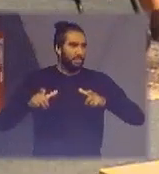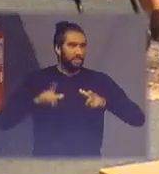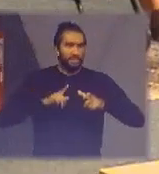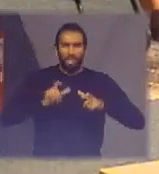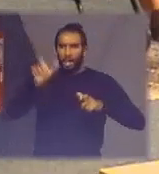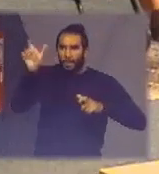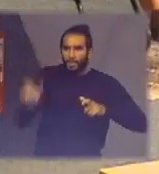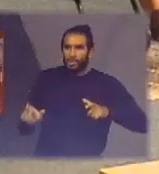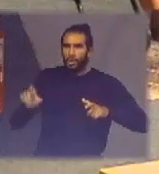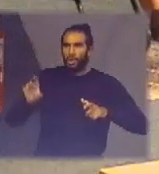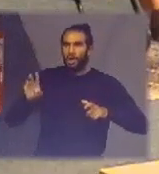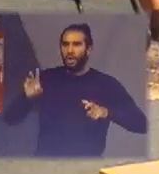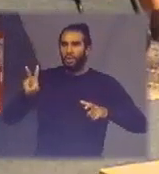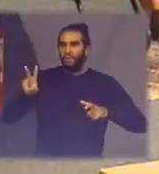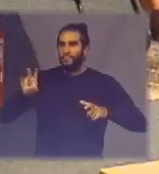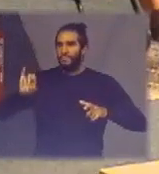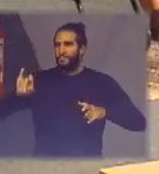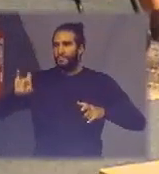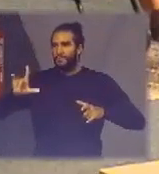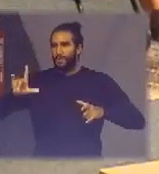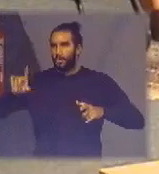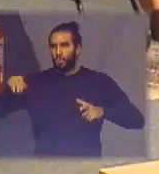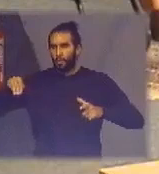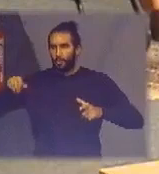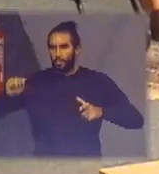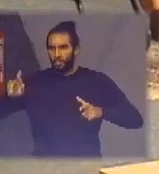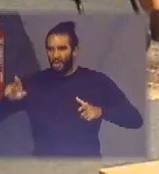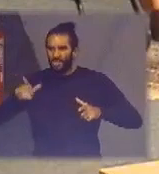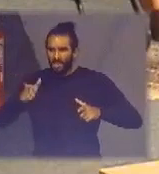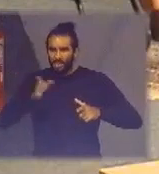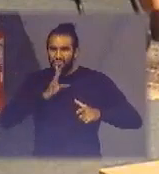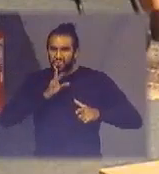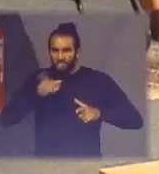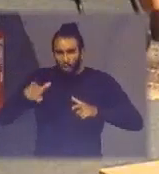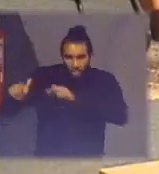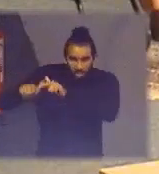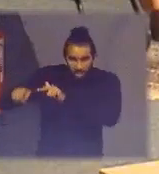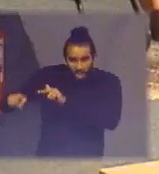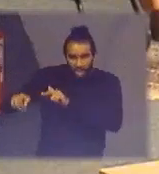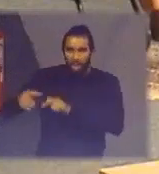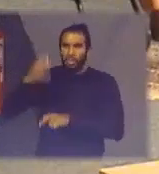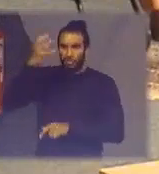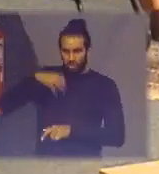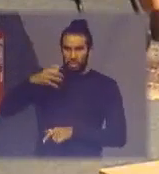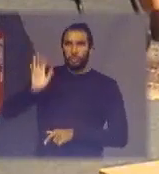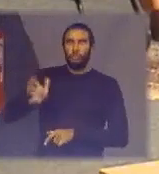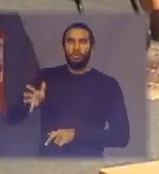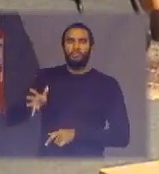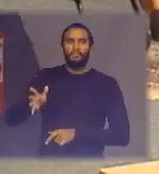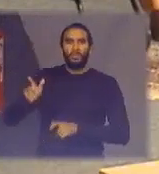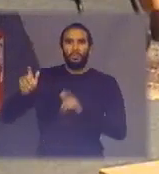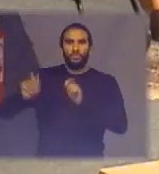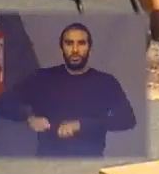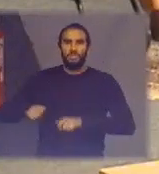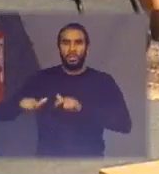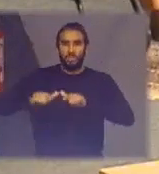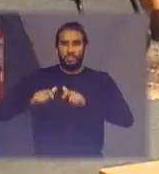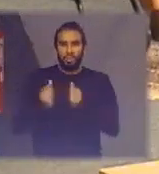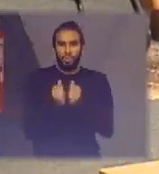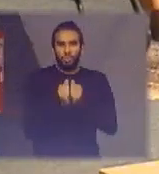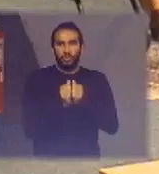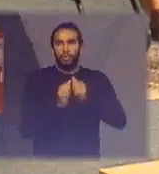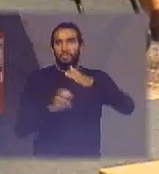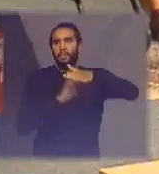frente disso se vocês quiserem conhecer mais sobre o trabalho deles eles são bastante sérios e já estão prestando serviço para a Green